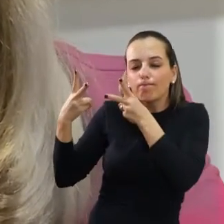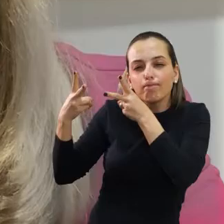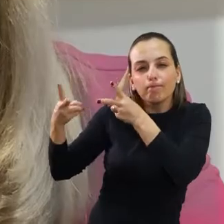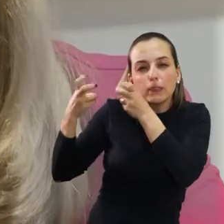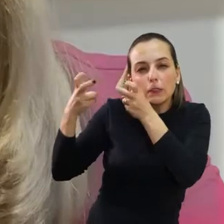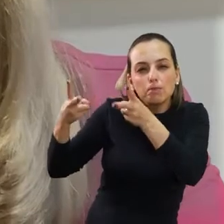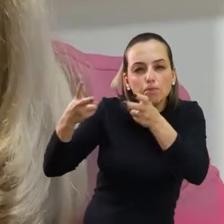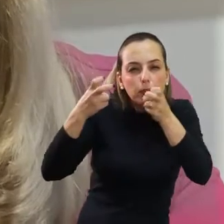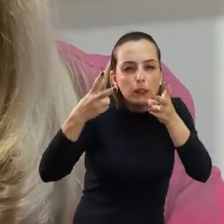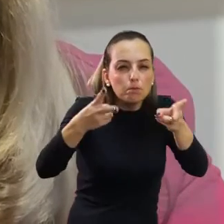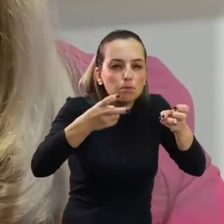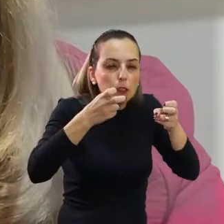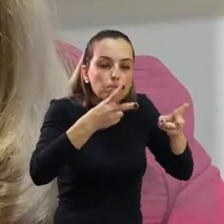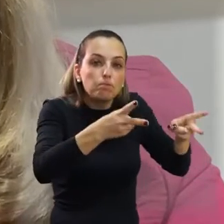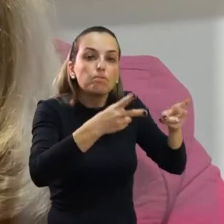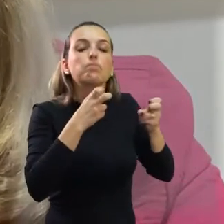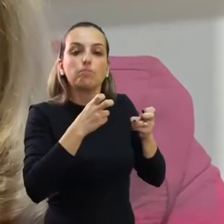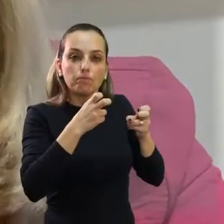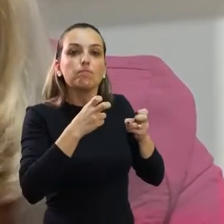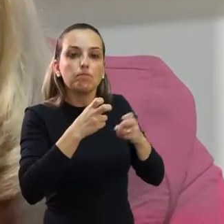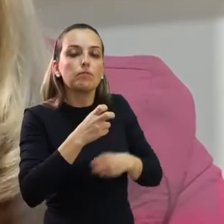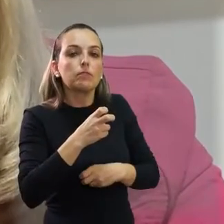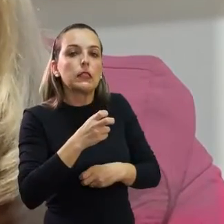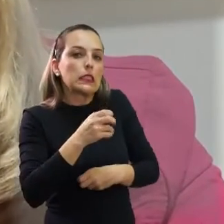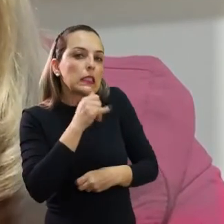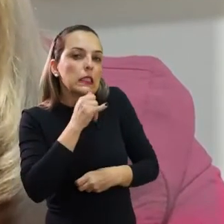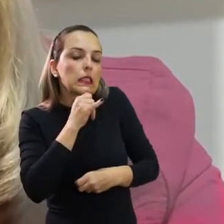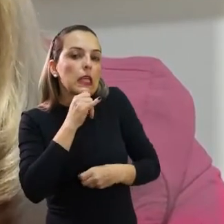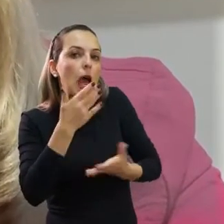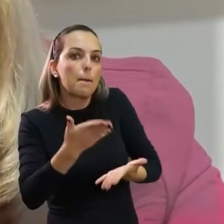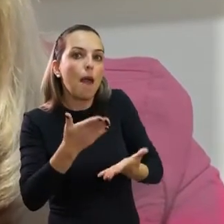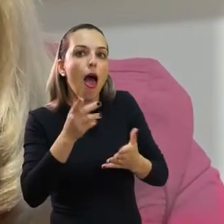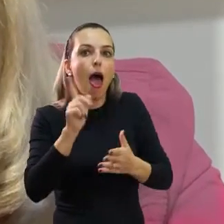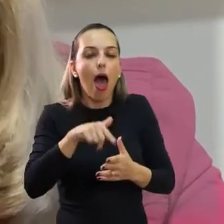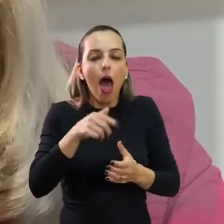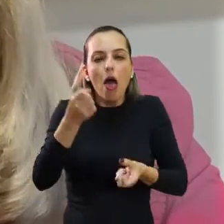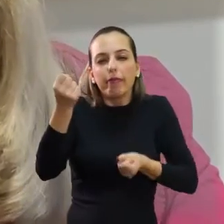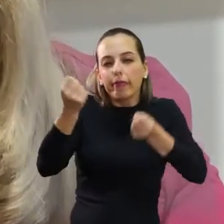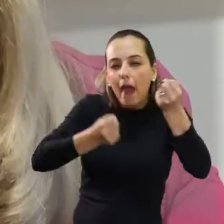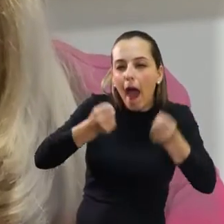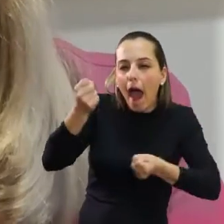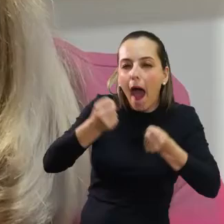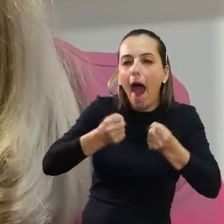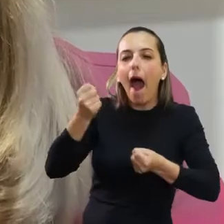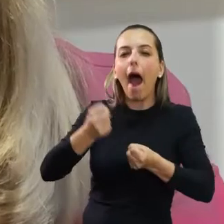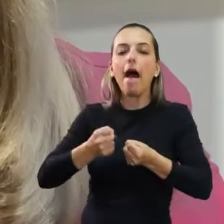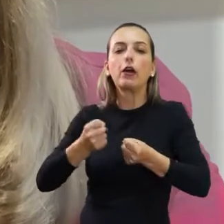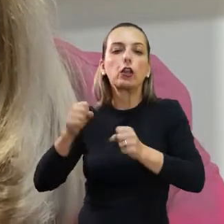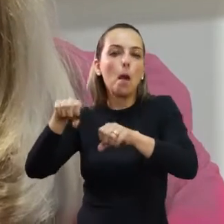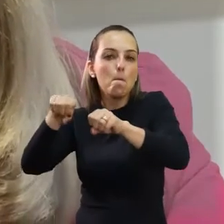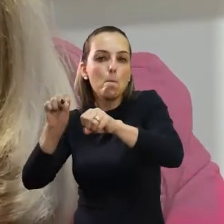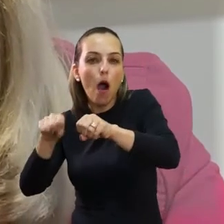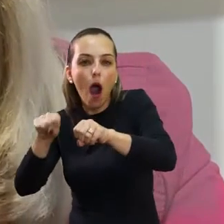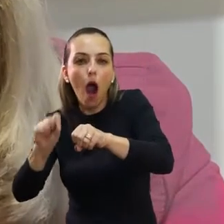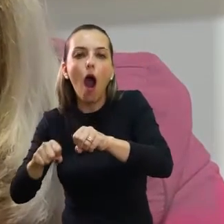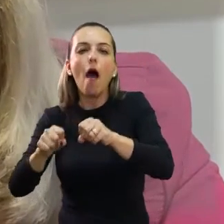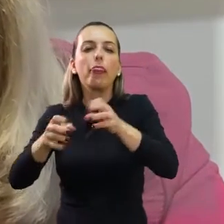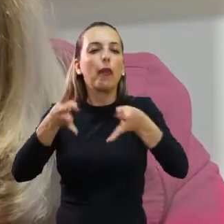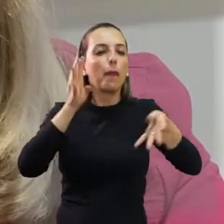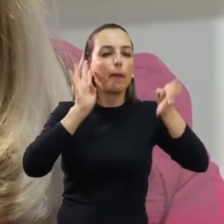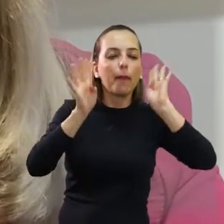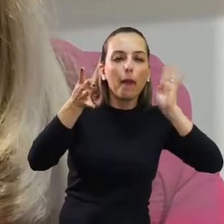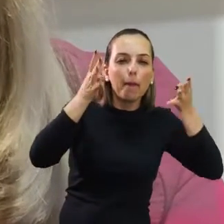atenção dela para os sons externos, como o som de um carro, de uma